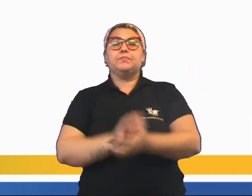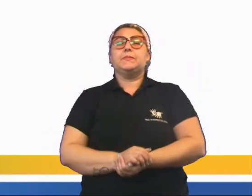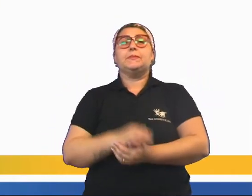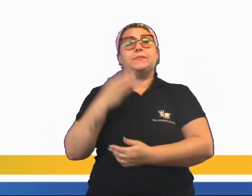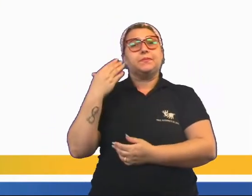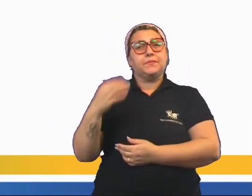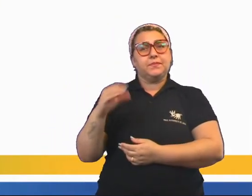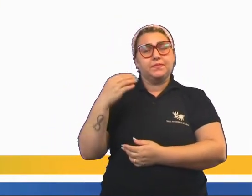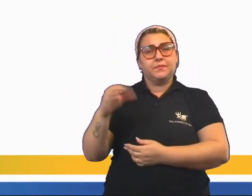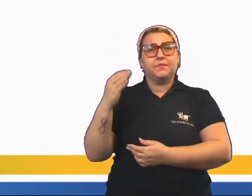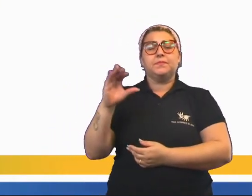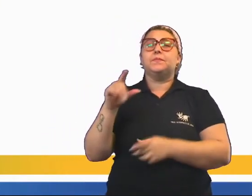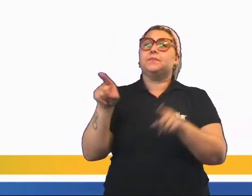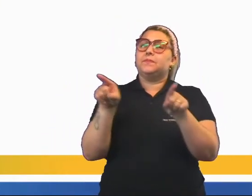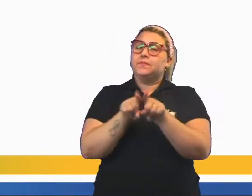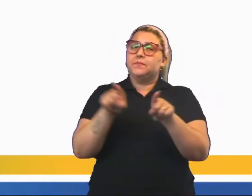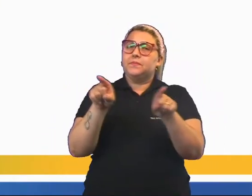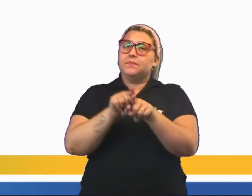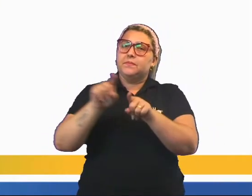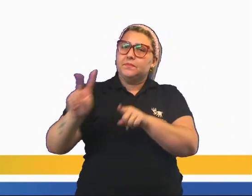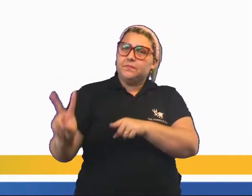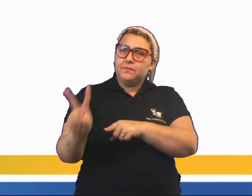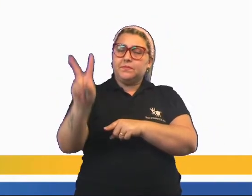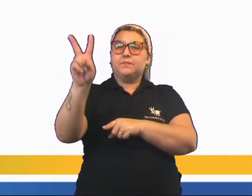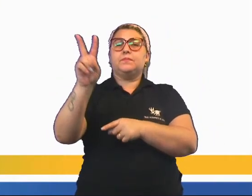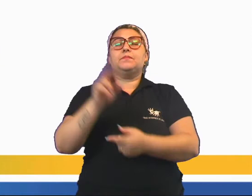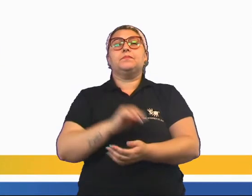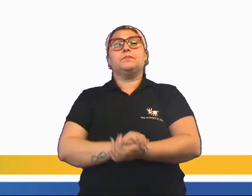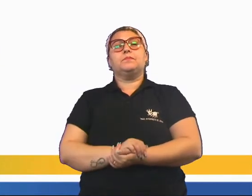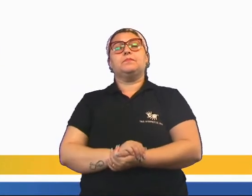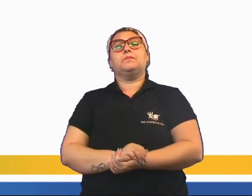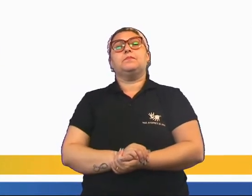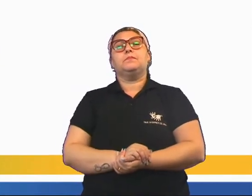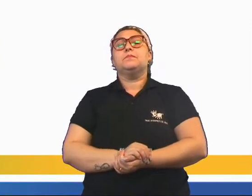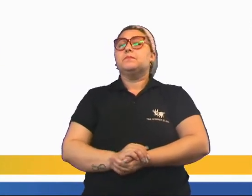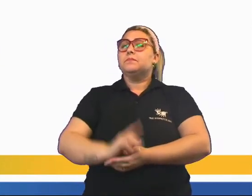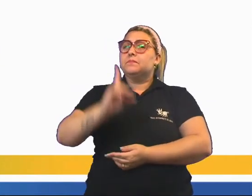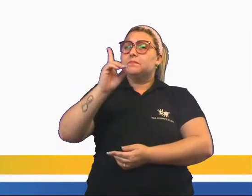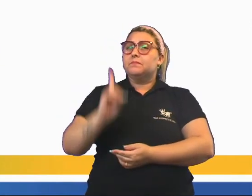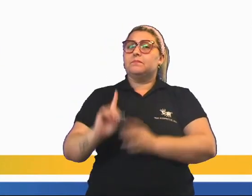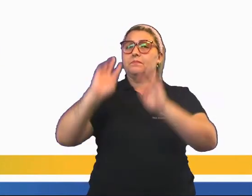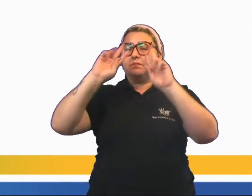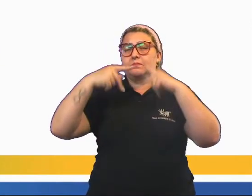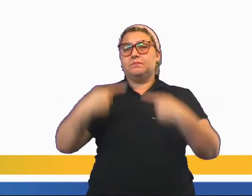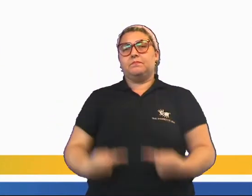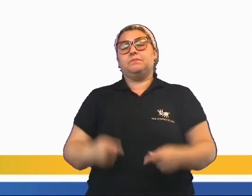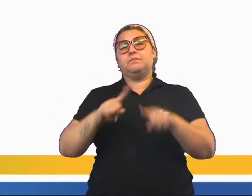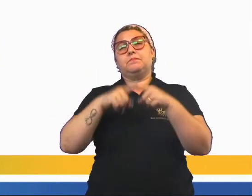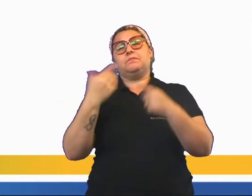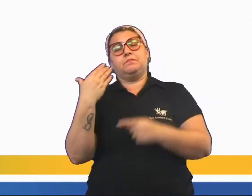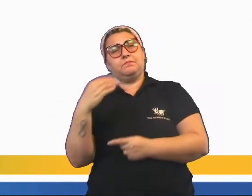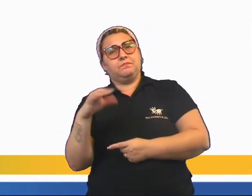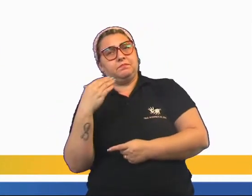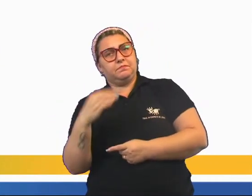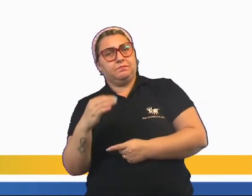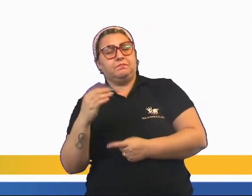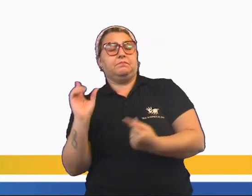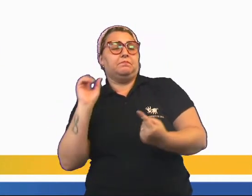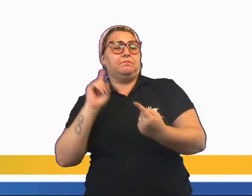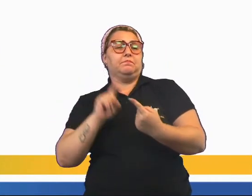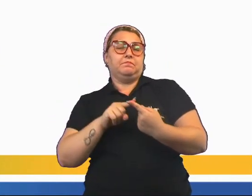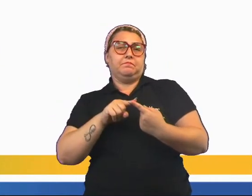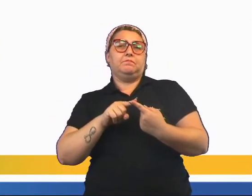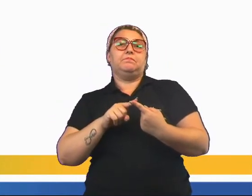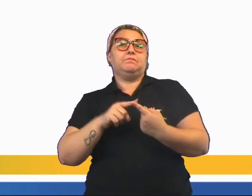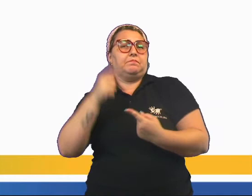que a ciência também valoriza os direitos humanos. Só que a ciência leva para um lado objetivo,